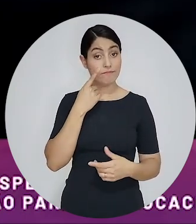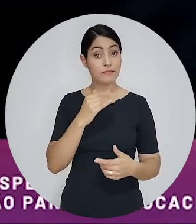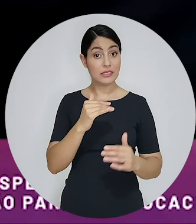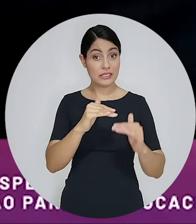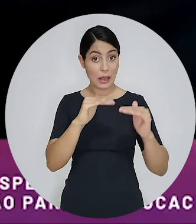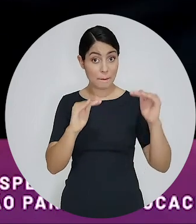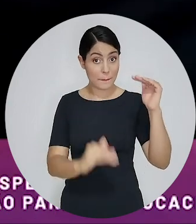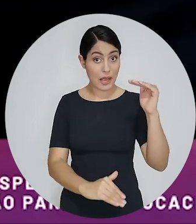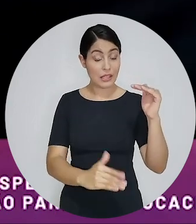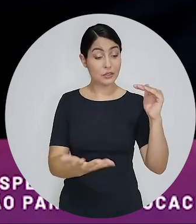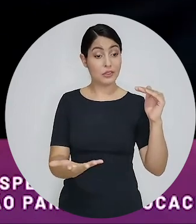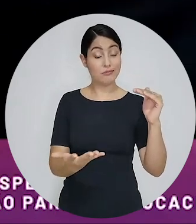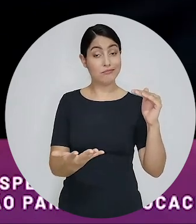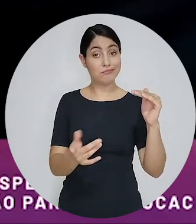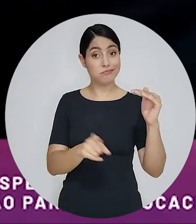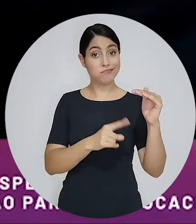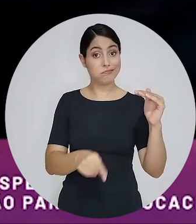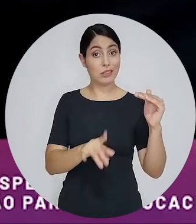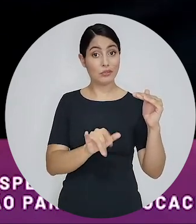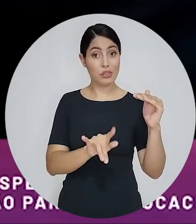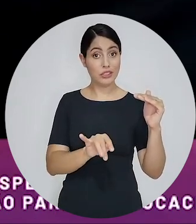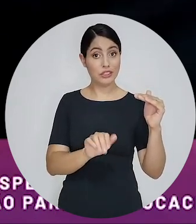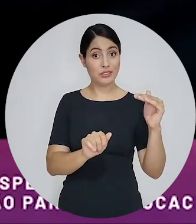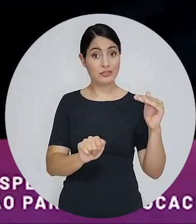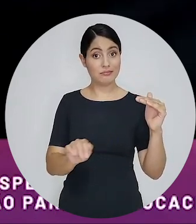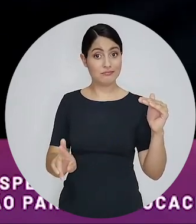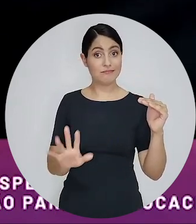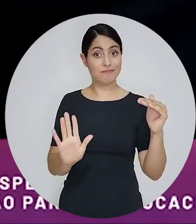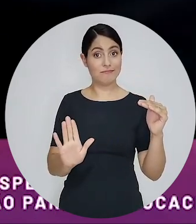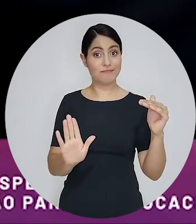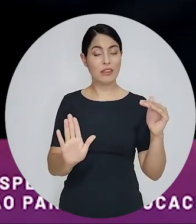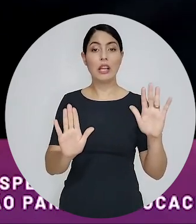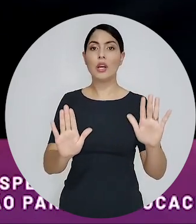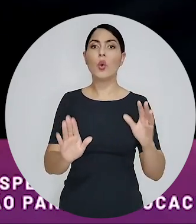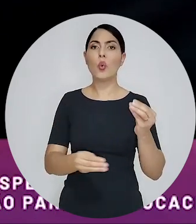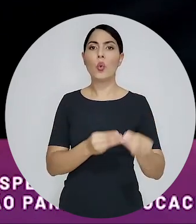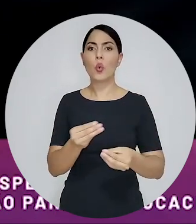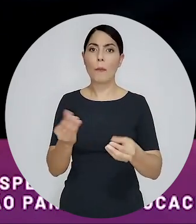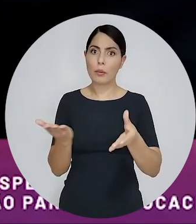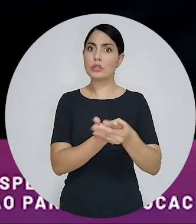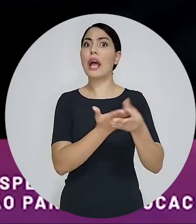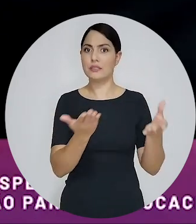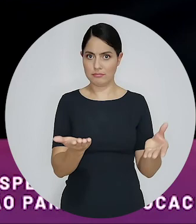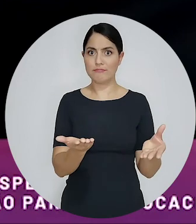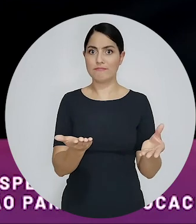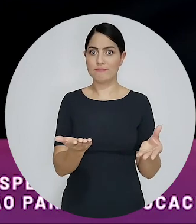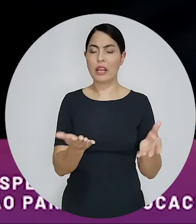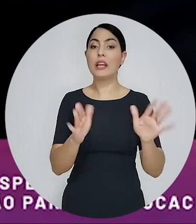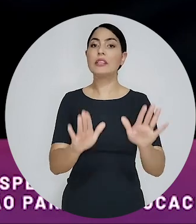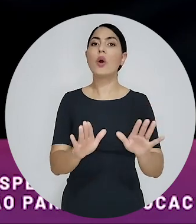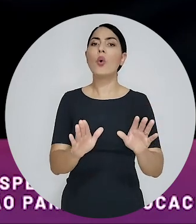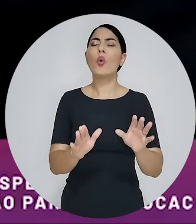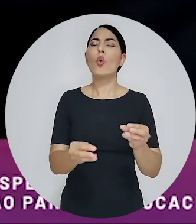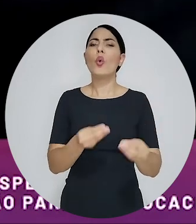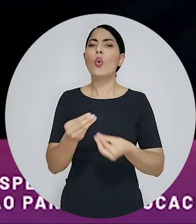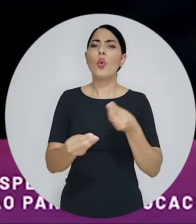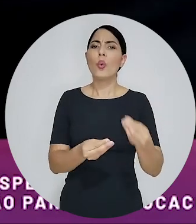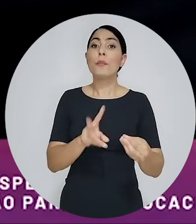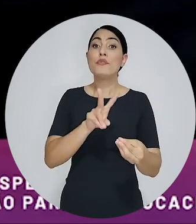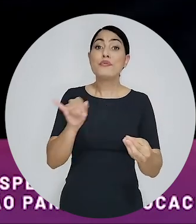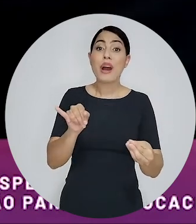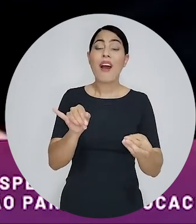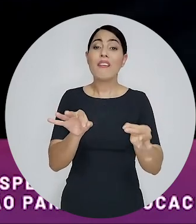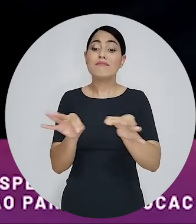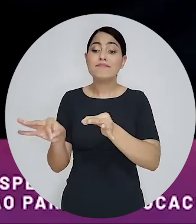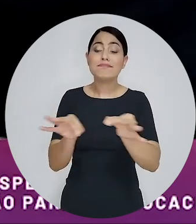abaixo disso eu realmente vou preferir e mais do que isso a partir desse momento ele vai